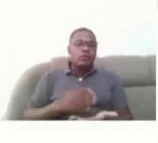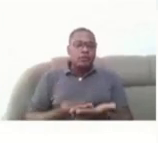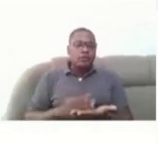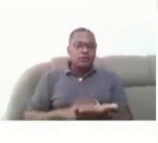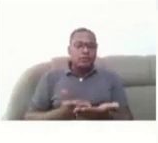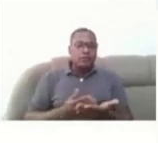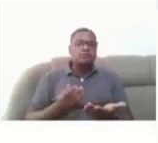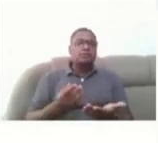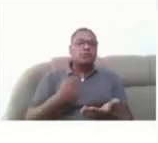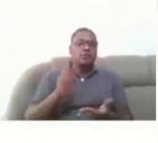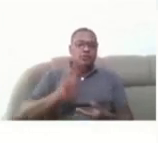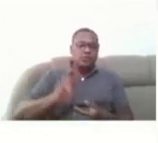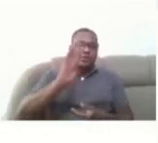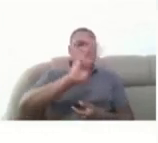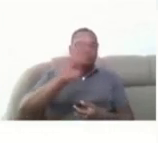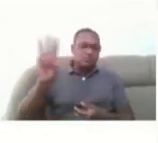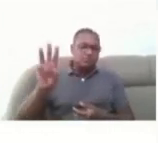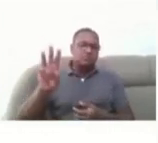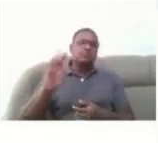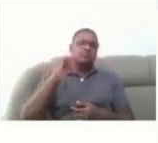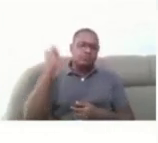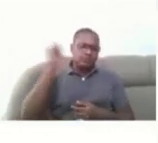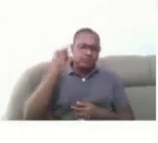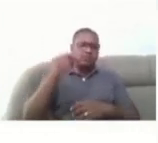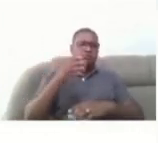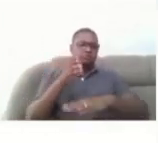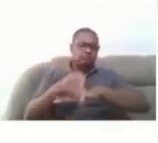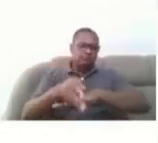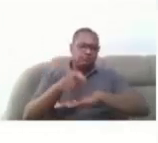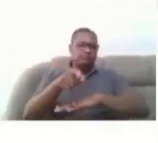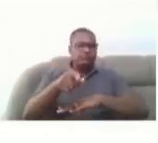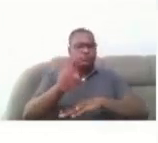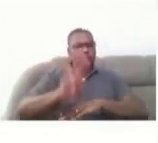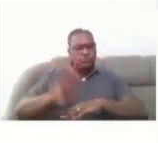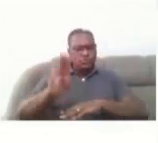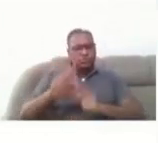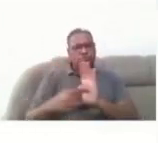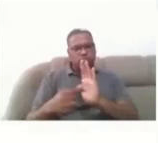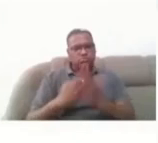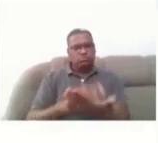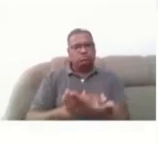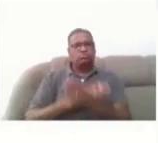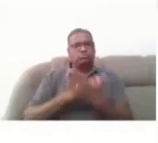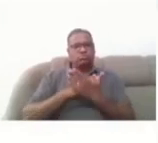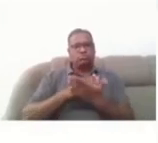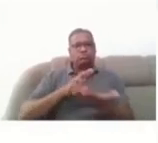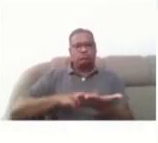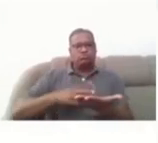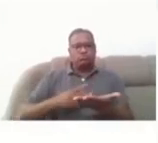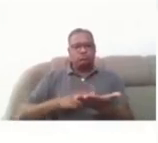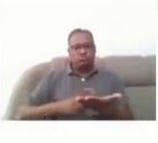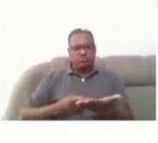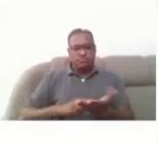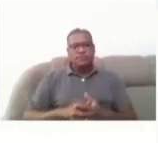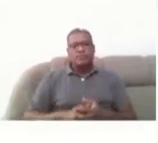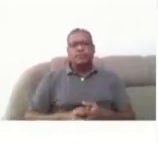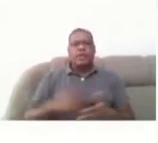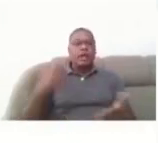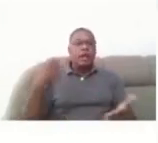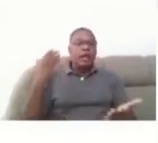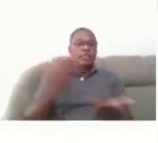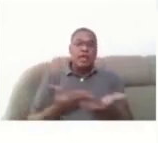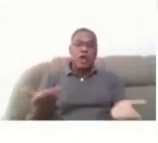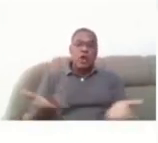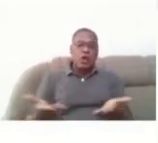Então, é importante para a sua acessibilidade. Então, até hoje, né, não se tem o